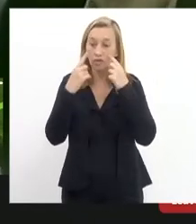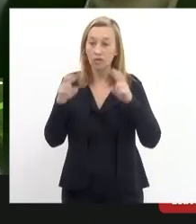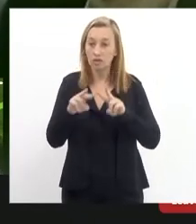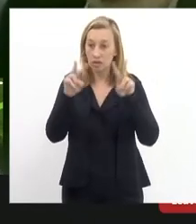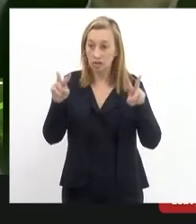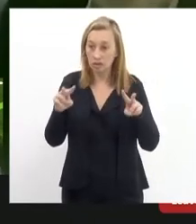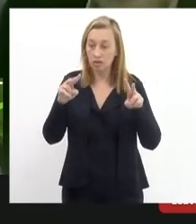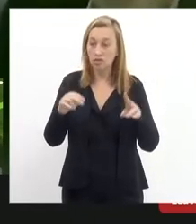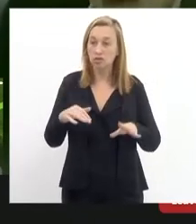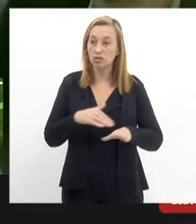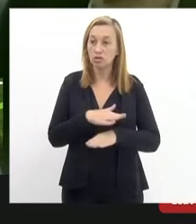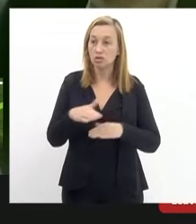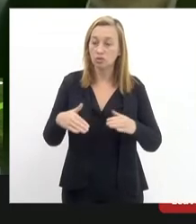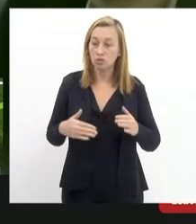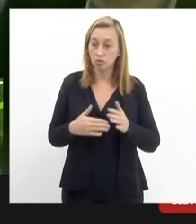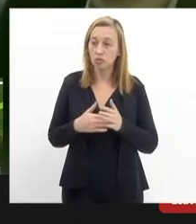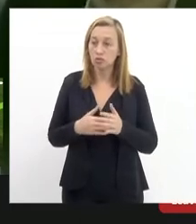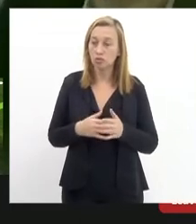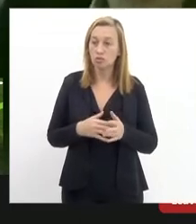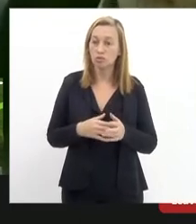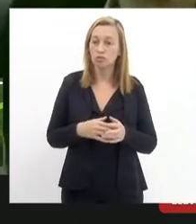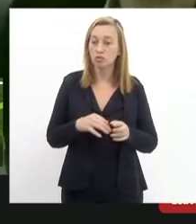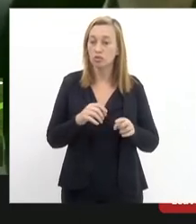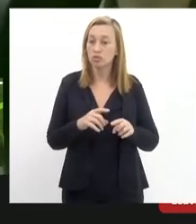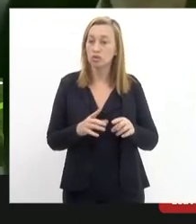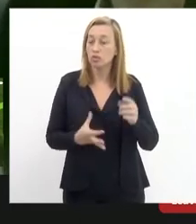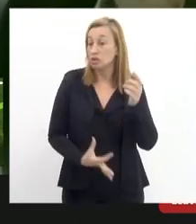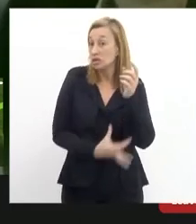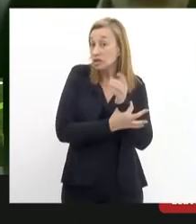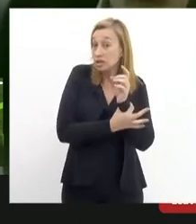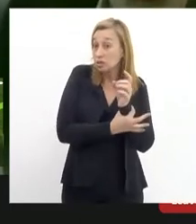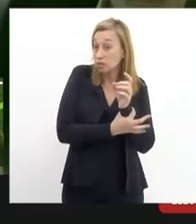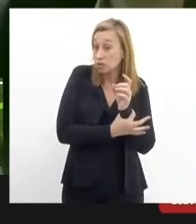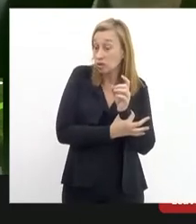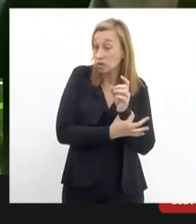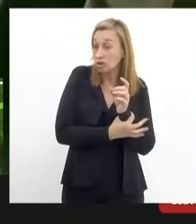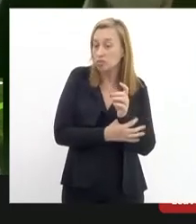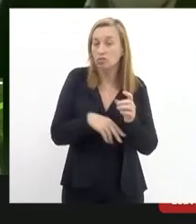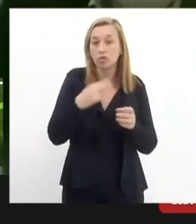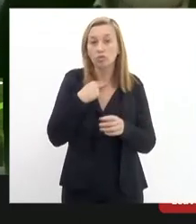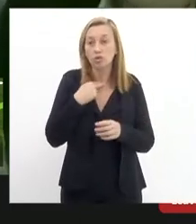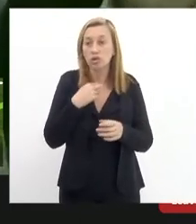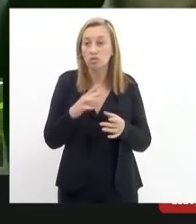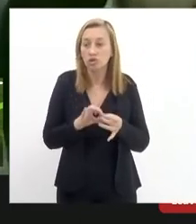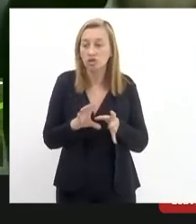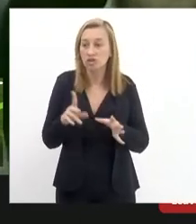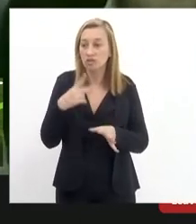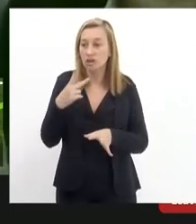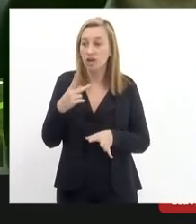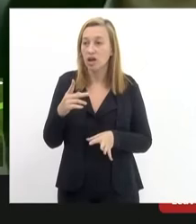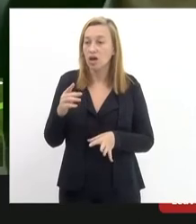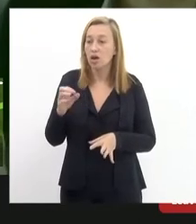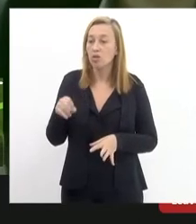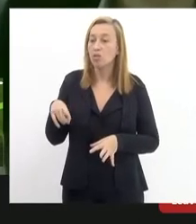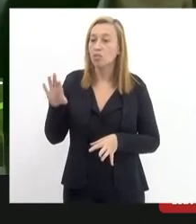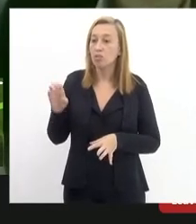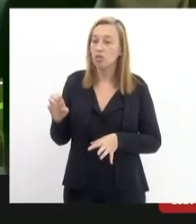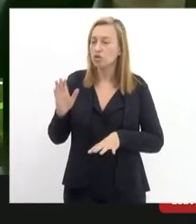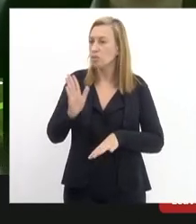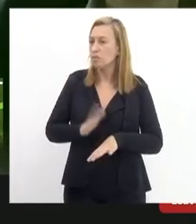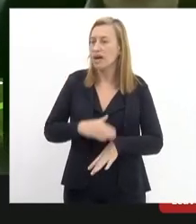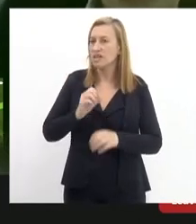componentes dos elementos de segurança a gente não pode considerar um bonde mais do que centenário